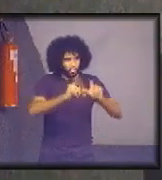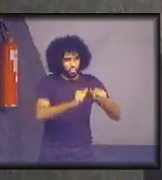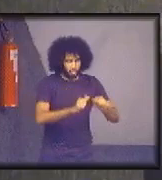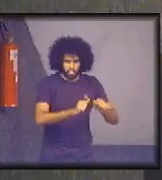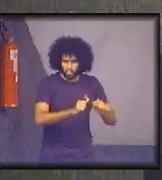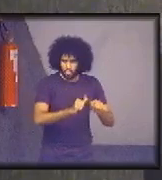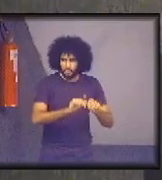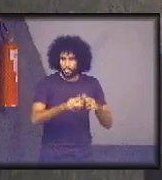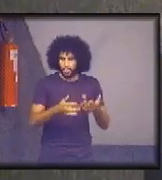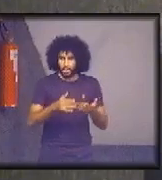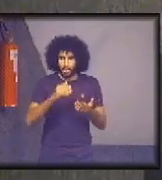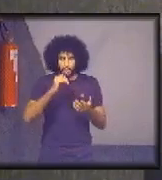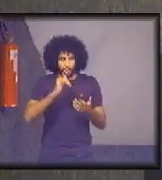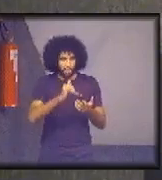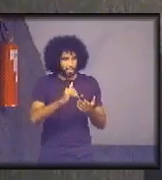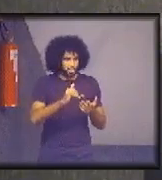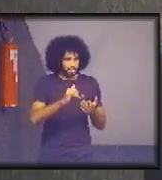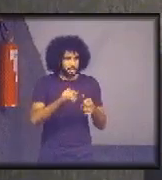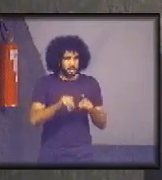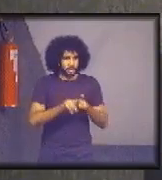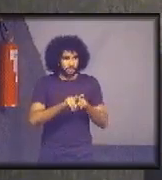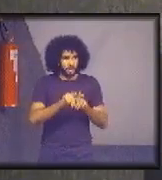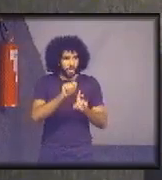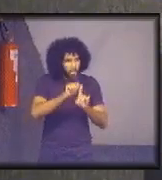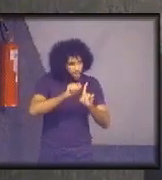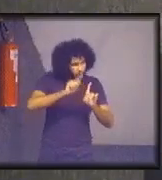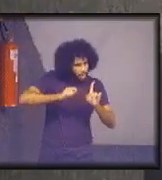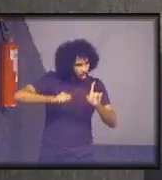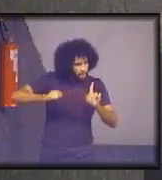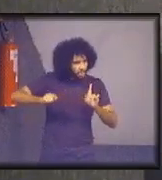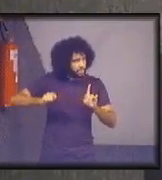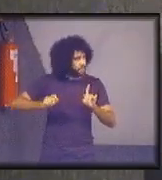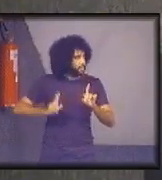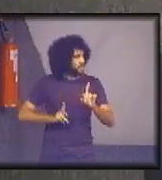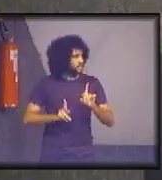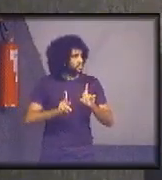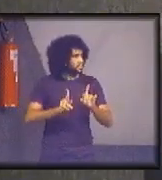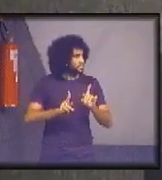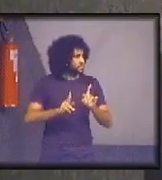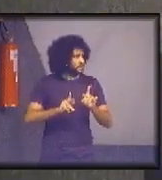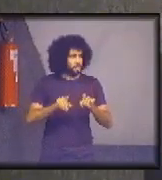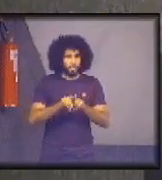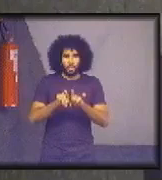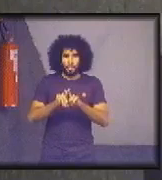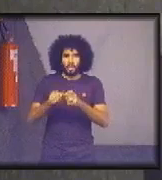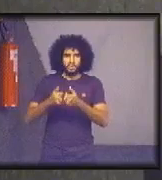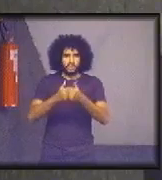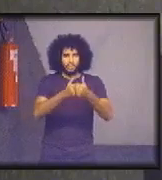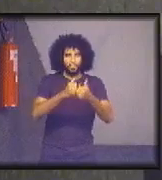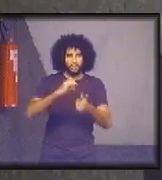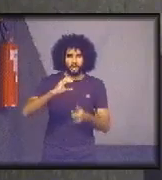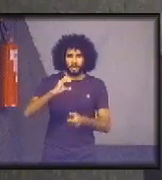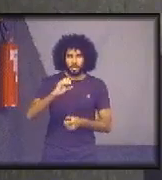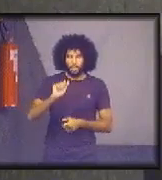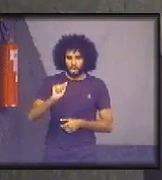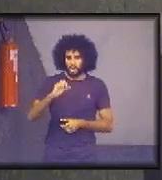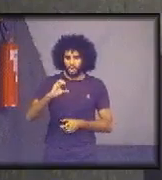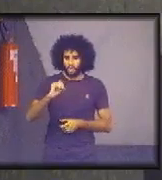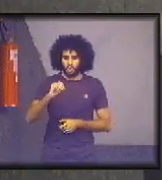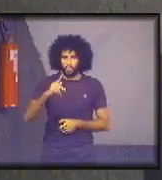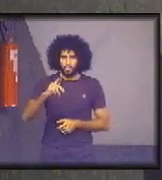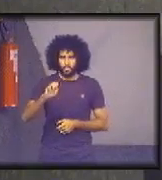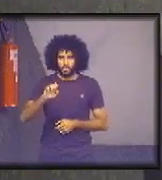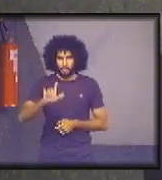será produzida e será batida mensalmente e vai ser passada por uma estação da Copel. A Copel é uma estação estadual,